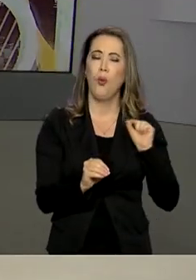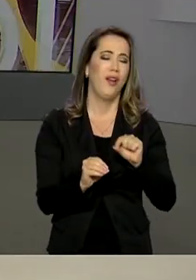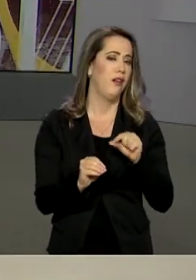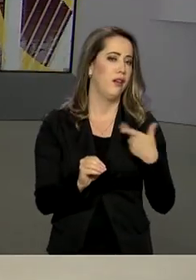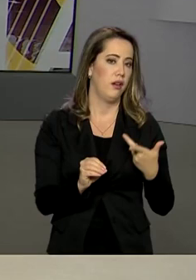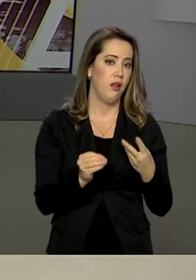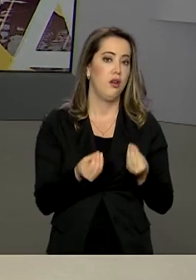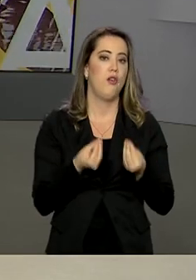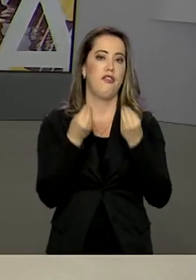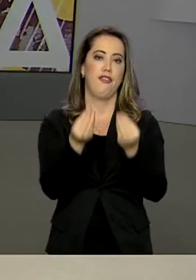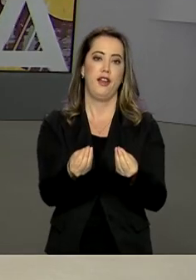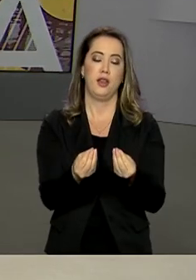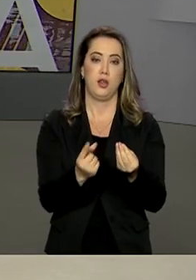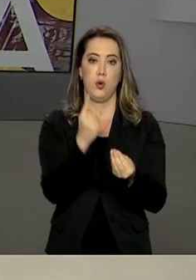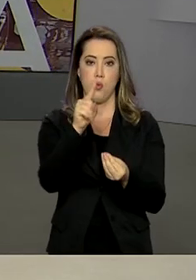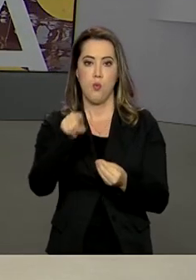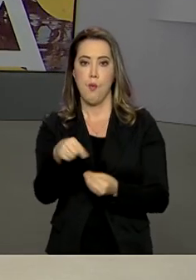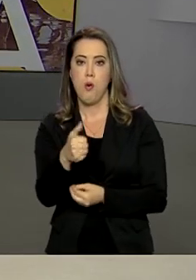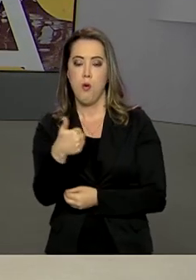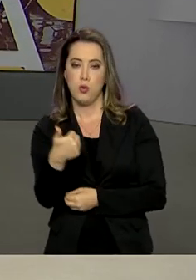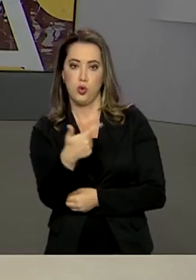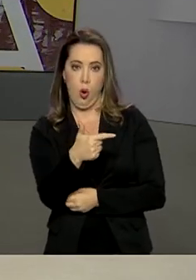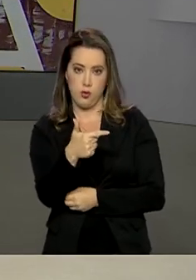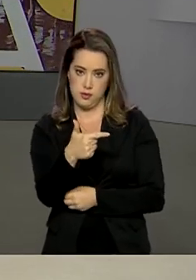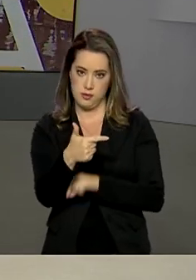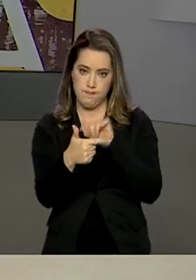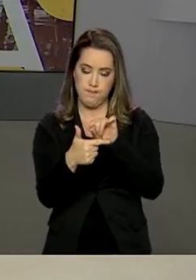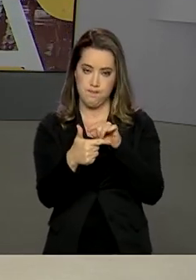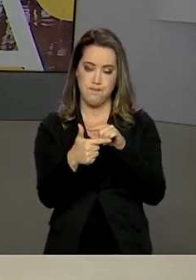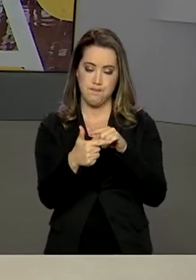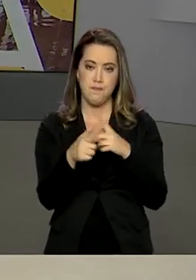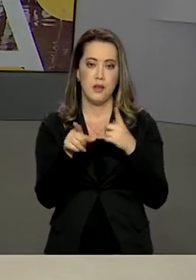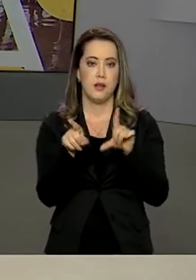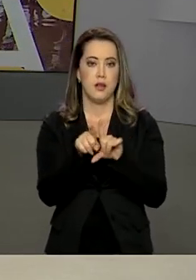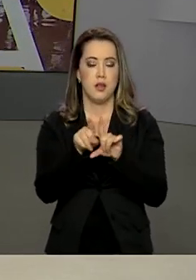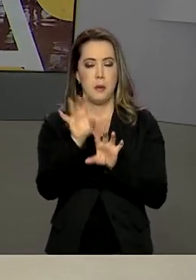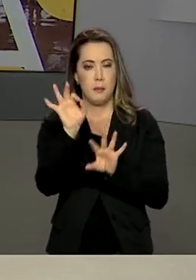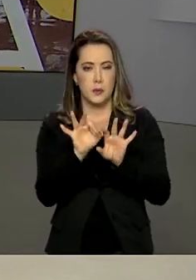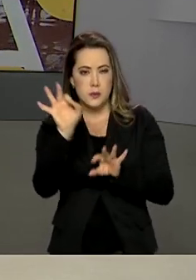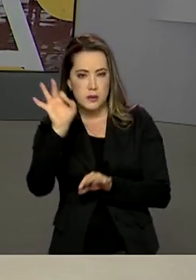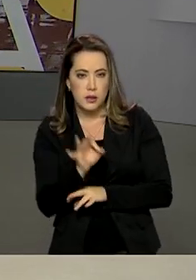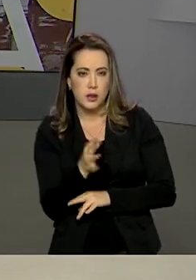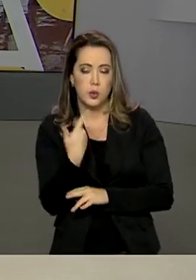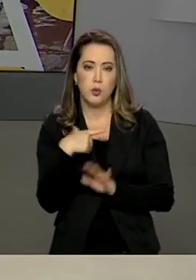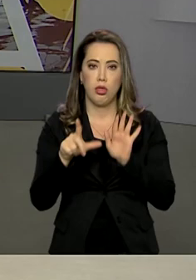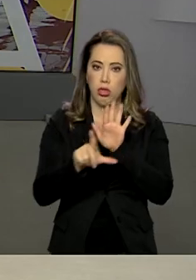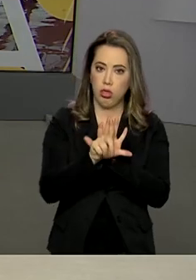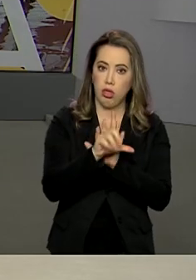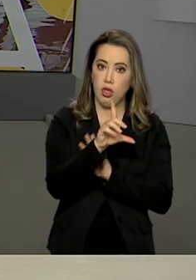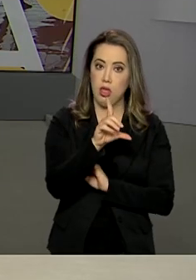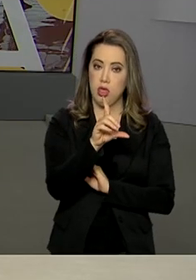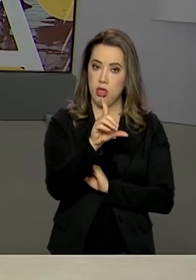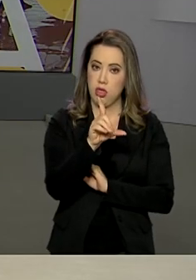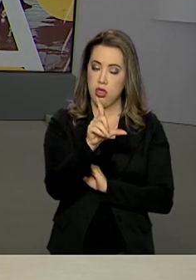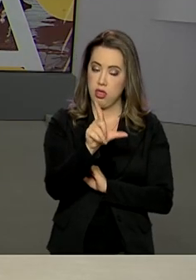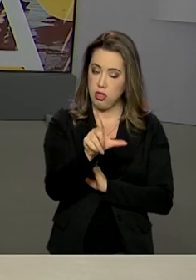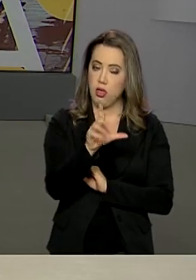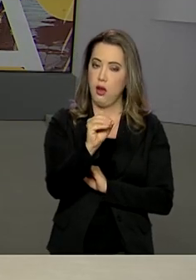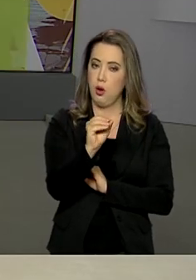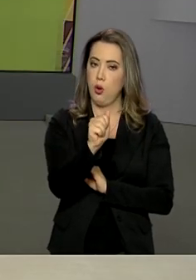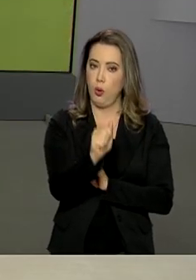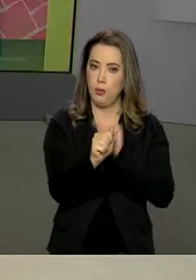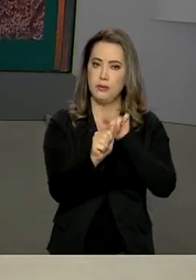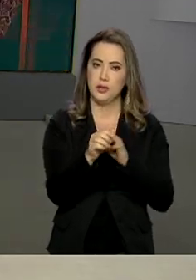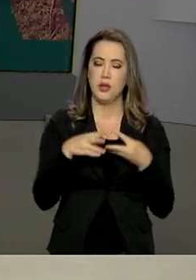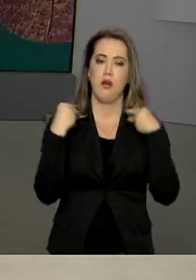correspondentes a um dozeavos das dotações constantes no projeto da Lei Orçamentária Anual. A decisão garante dinheiro para